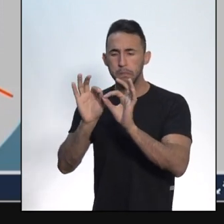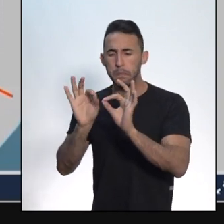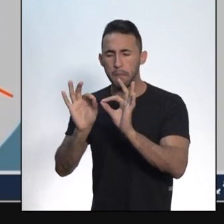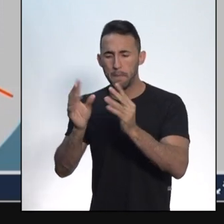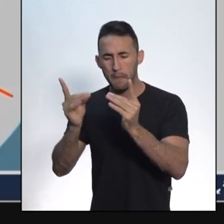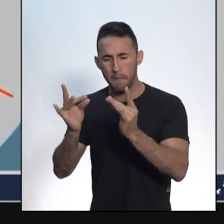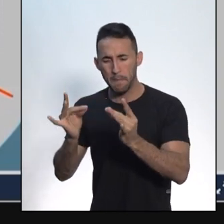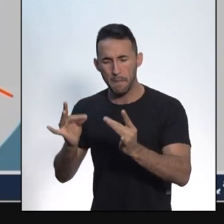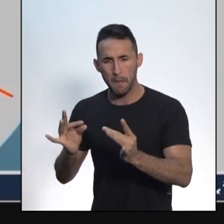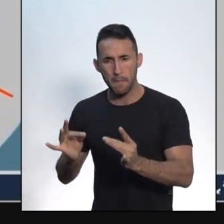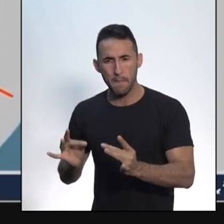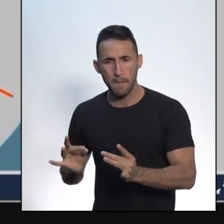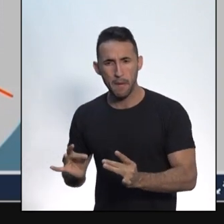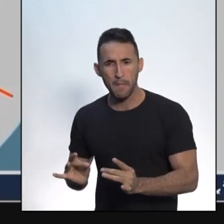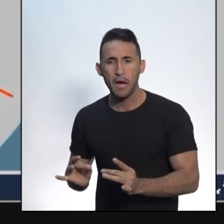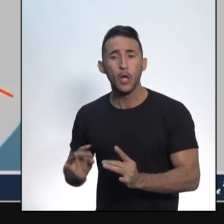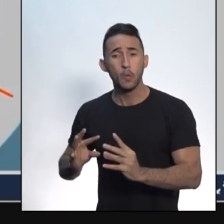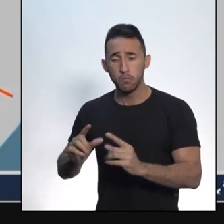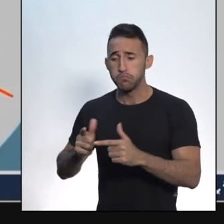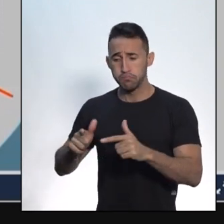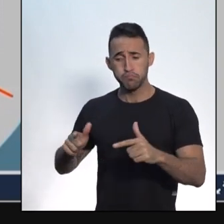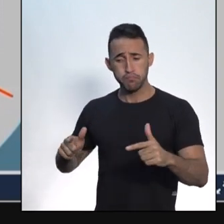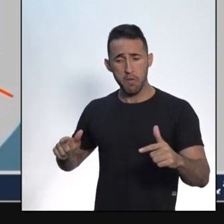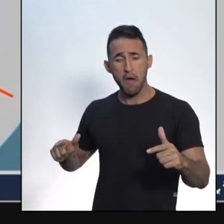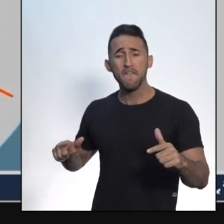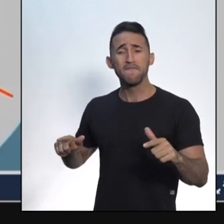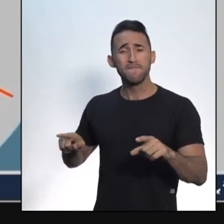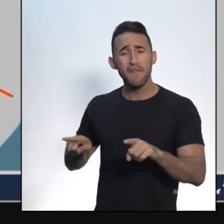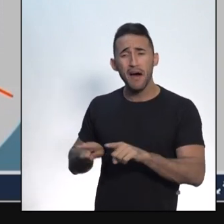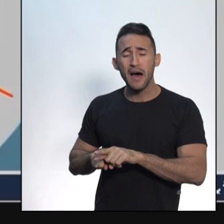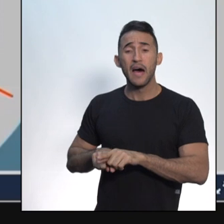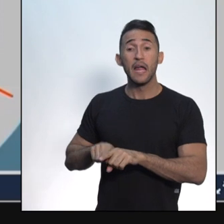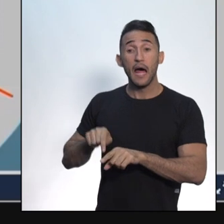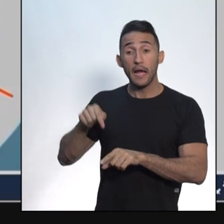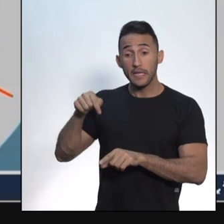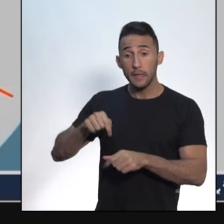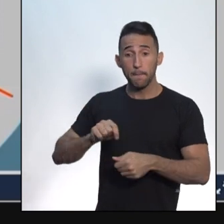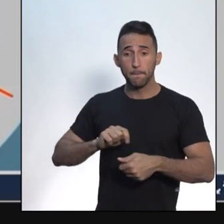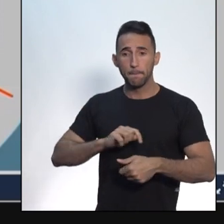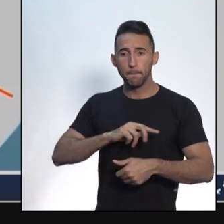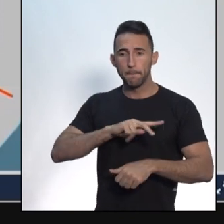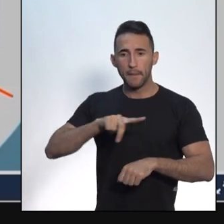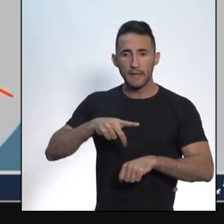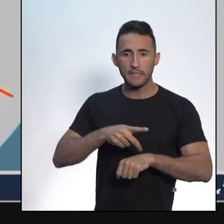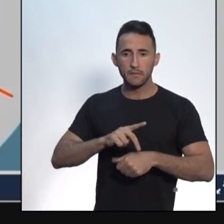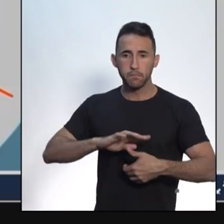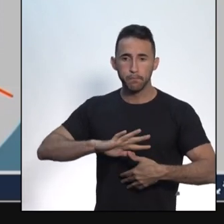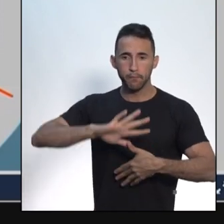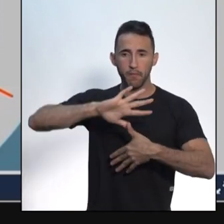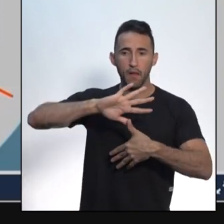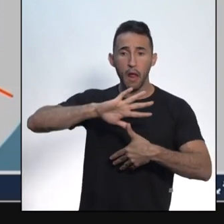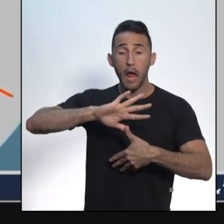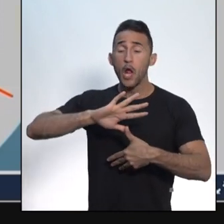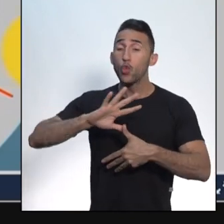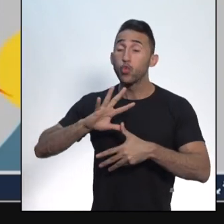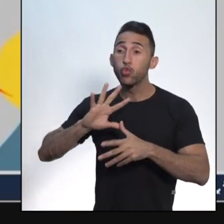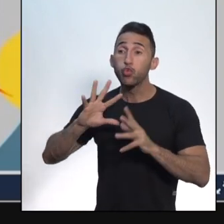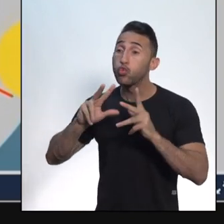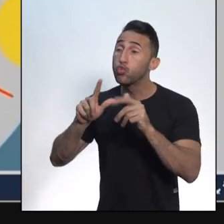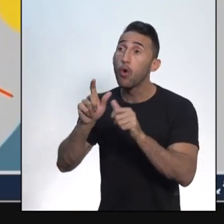principal referência dos países que existiam aqui nas Américas. Então, quando o Brasil